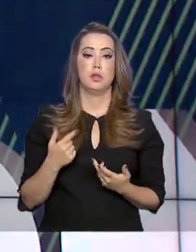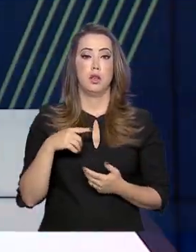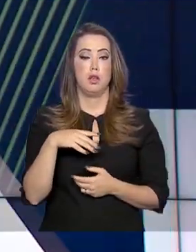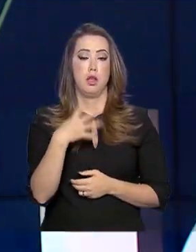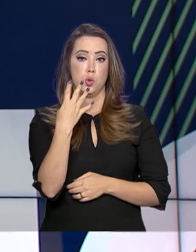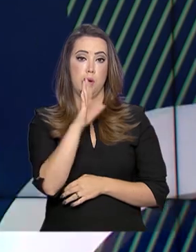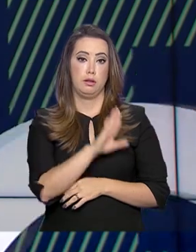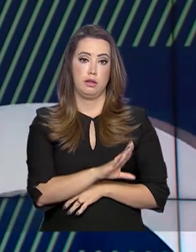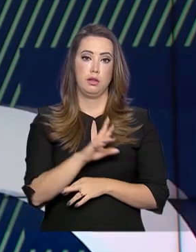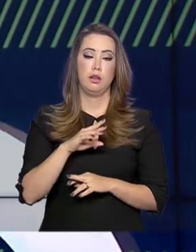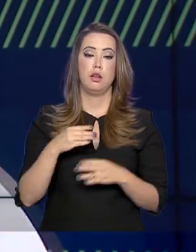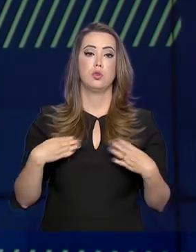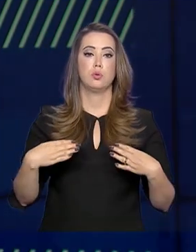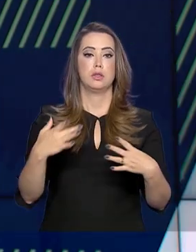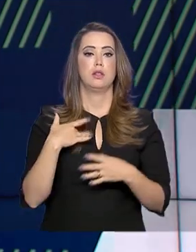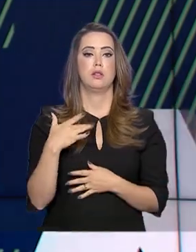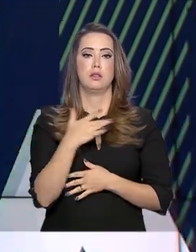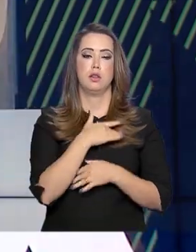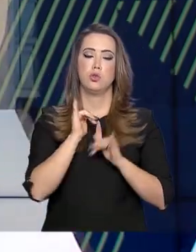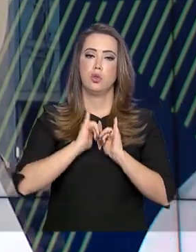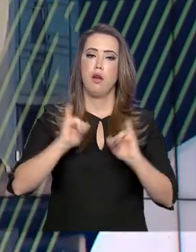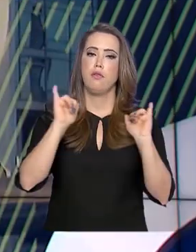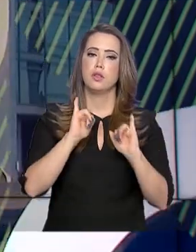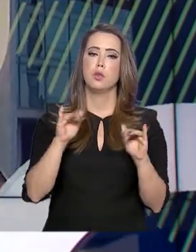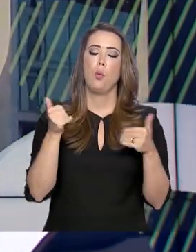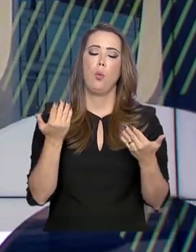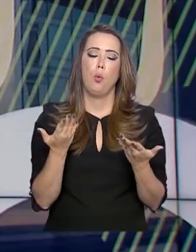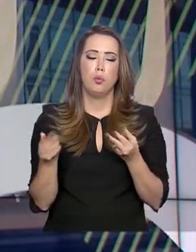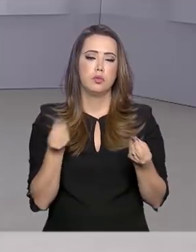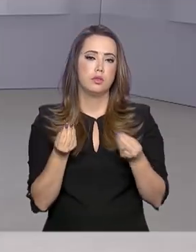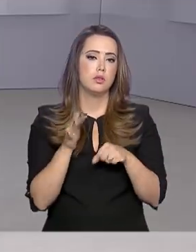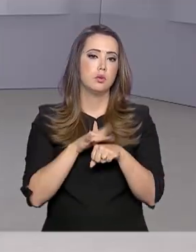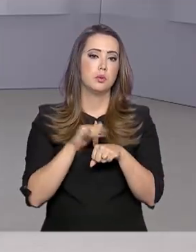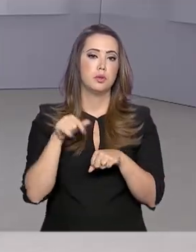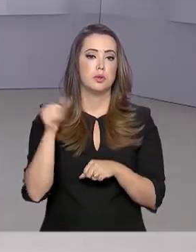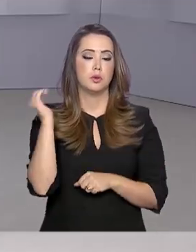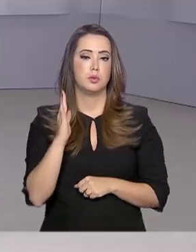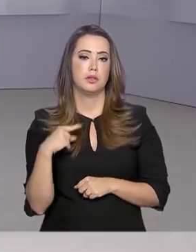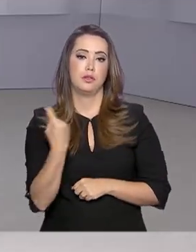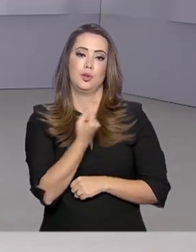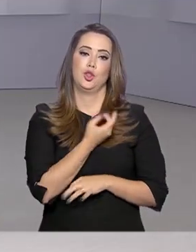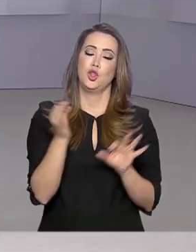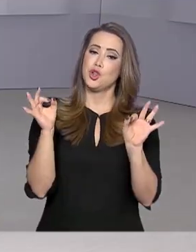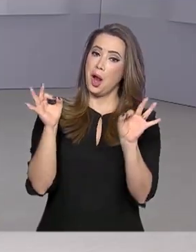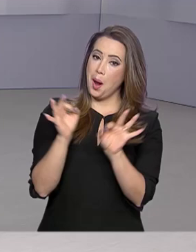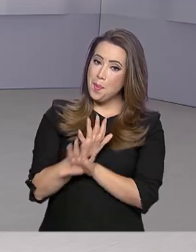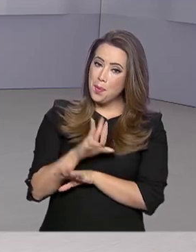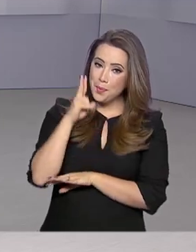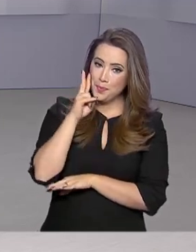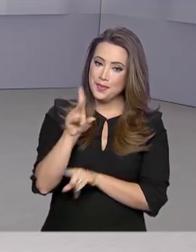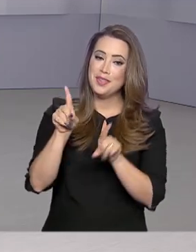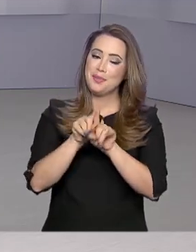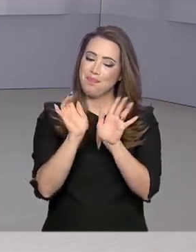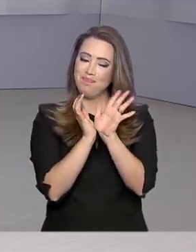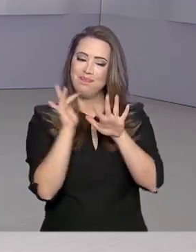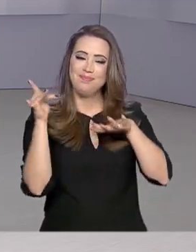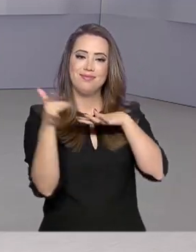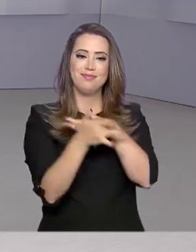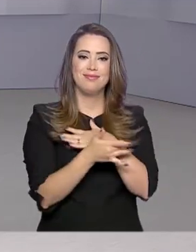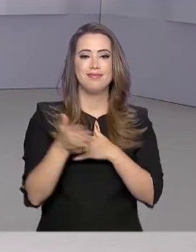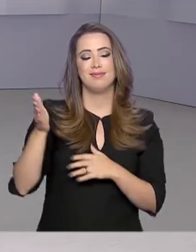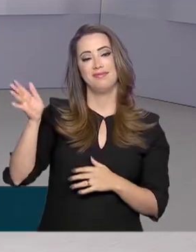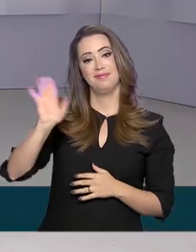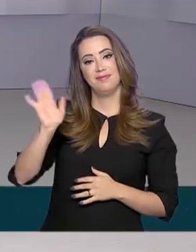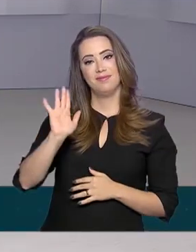o Ministério da Saúde atualiza a situação nacional sobre a doença. A gente fica por aqui. Você pode nos acompanhar também pelas redes